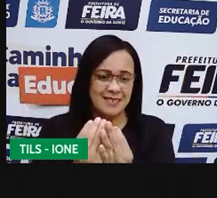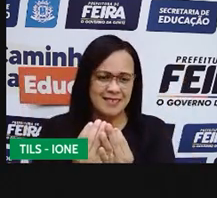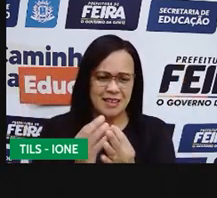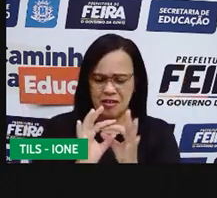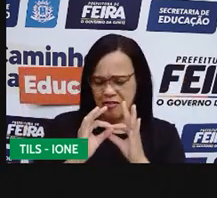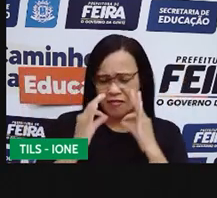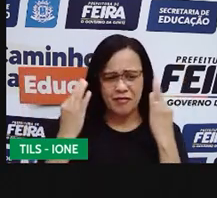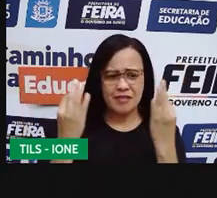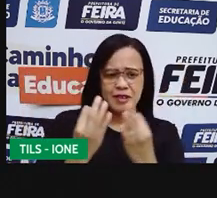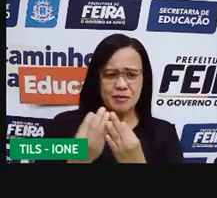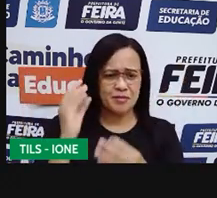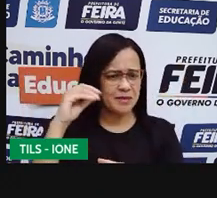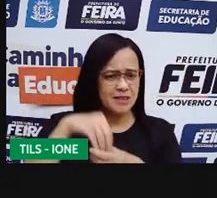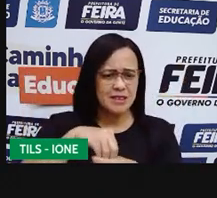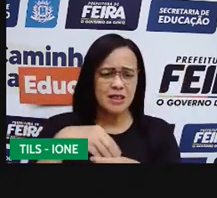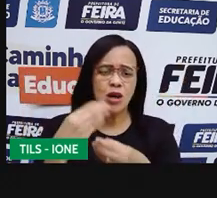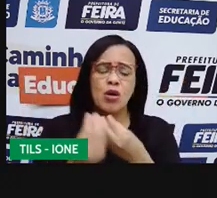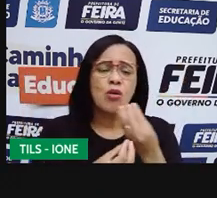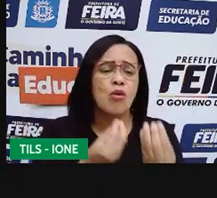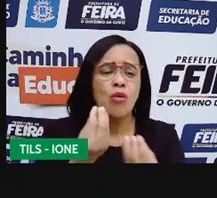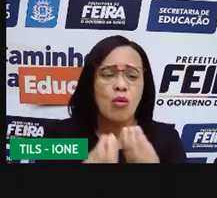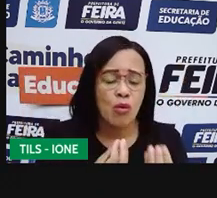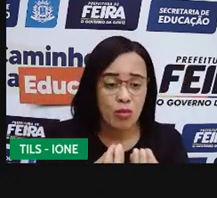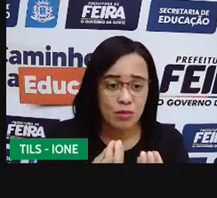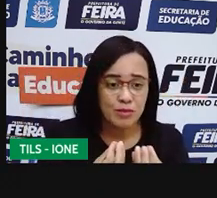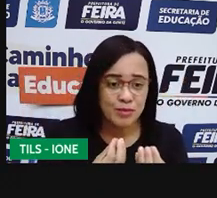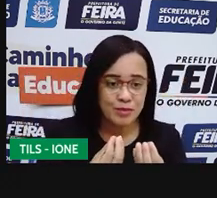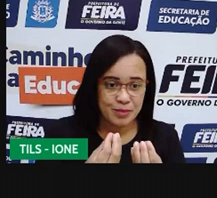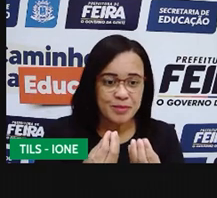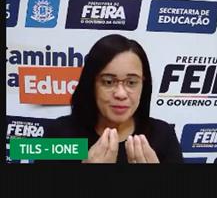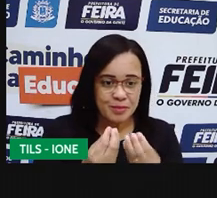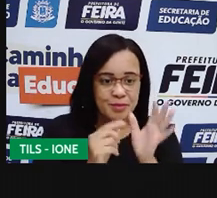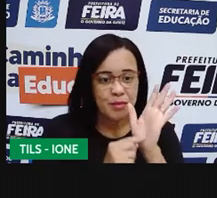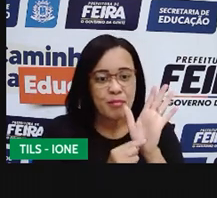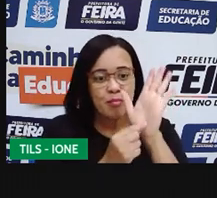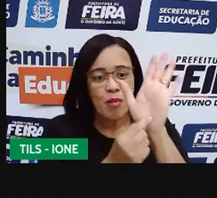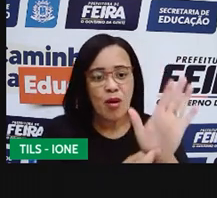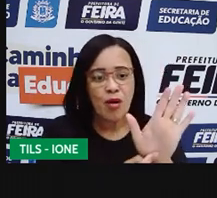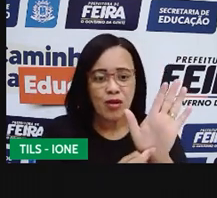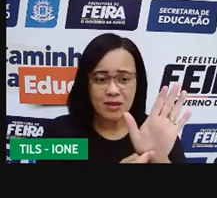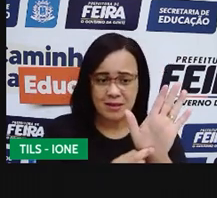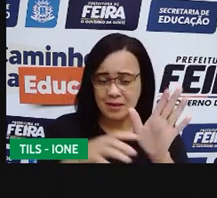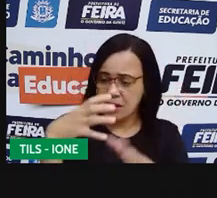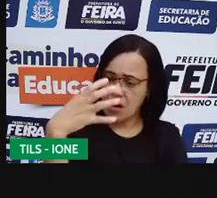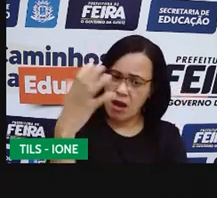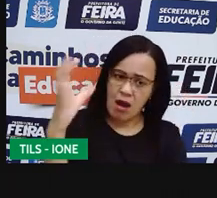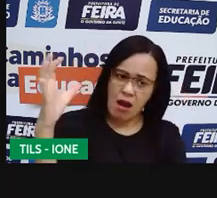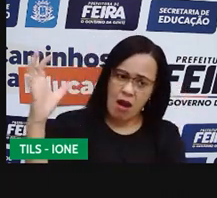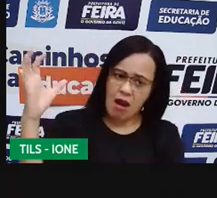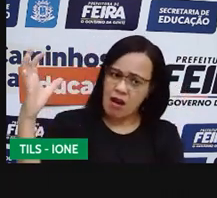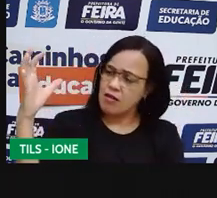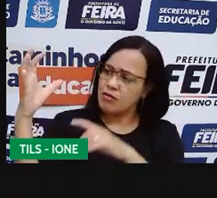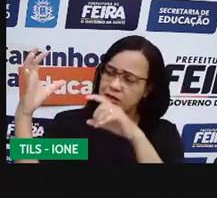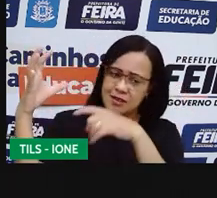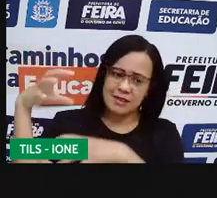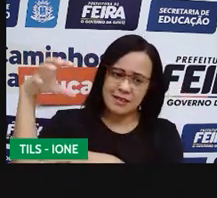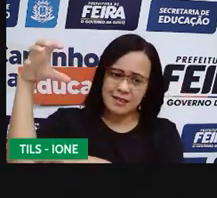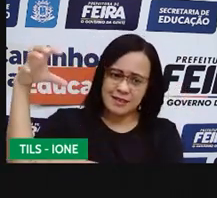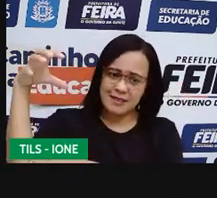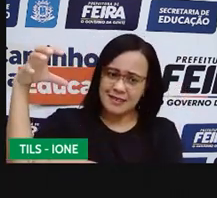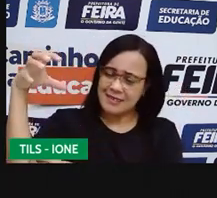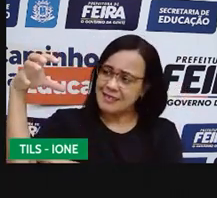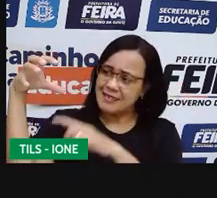Uma árvore genealógica, que a gente vai mostrando aí como se fosse uma árvore mesmo, com os galhos,